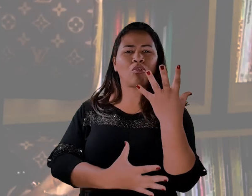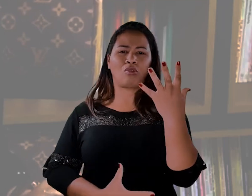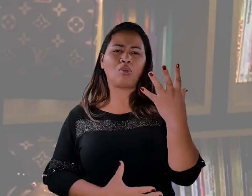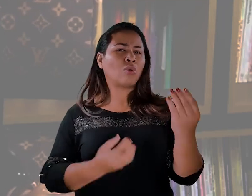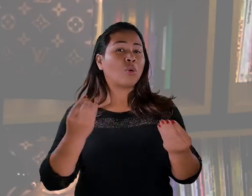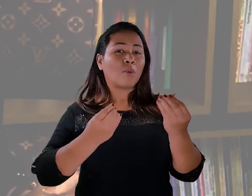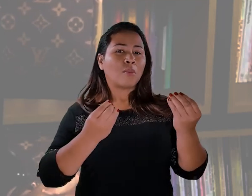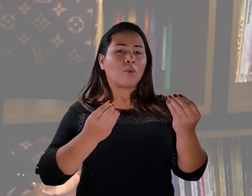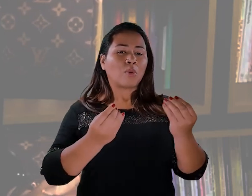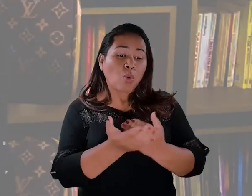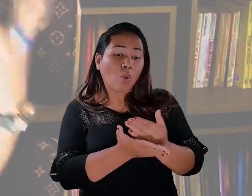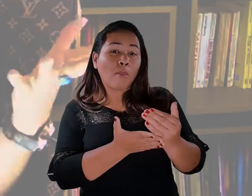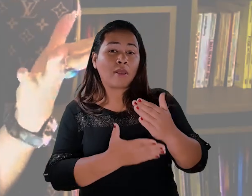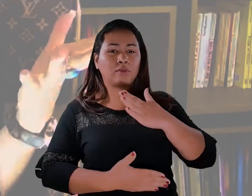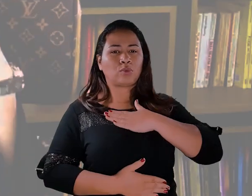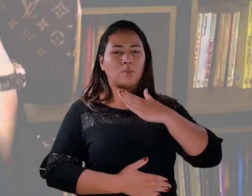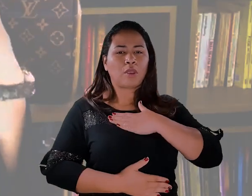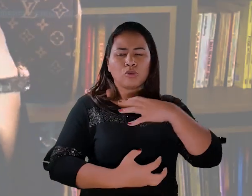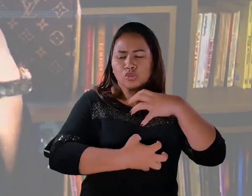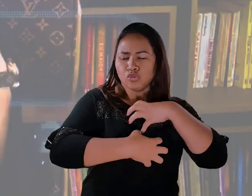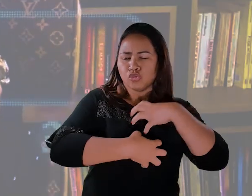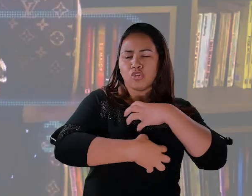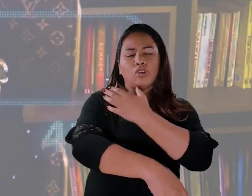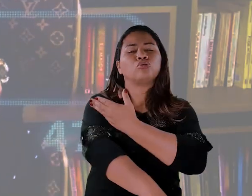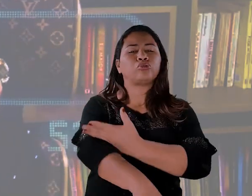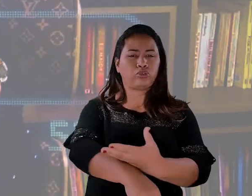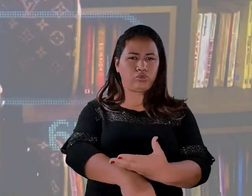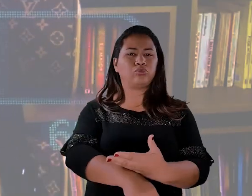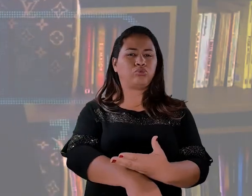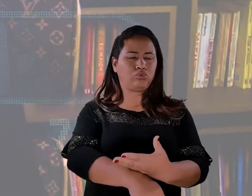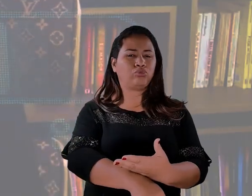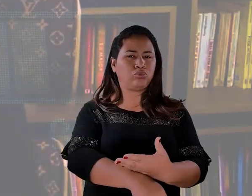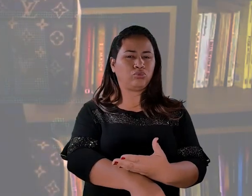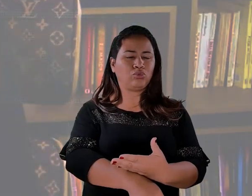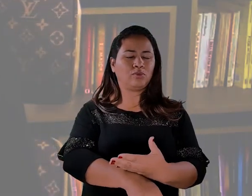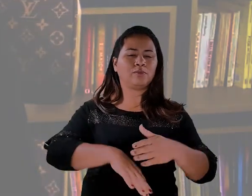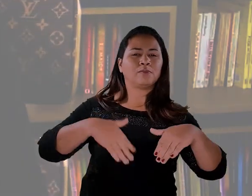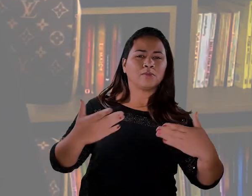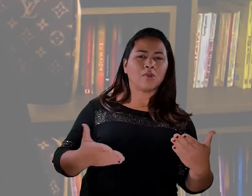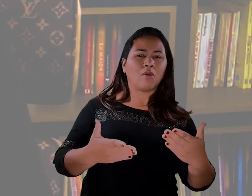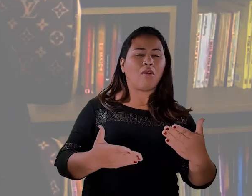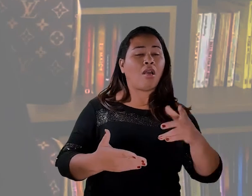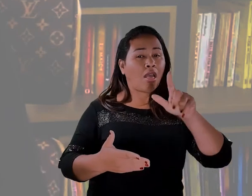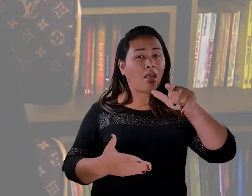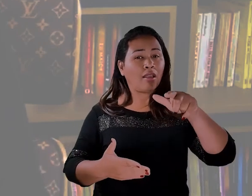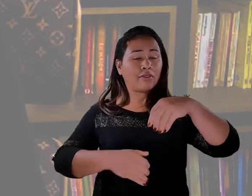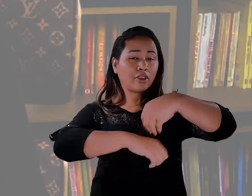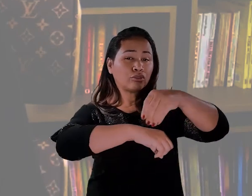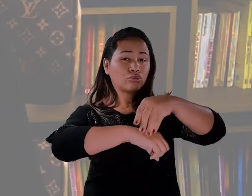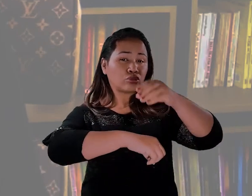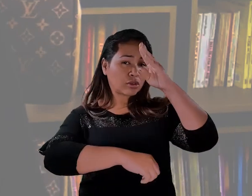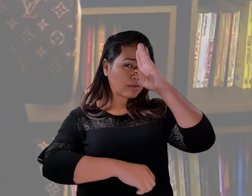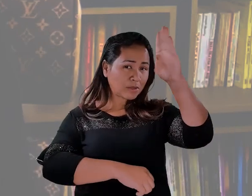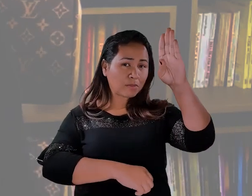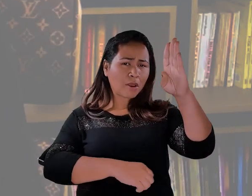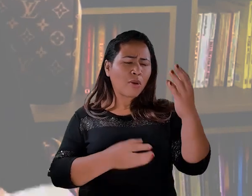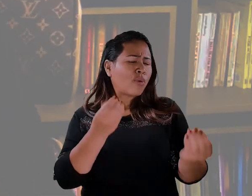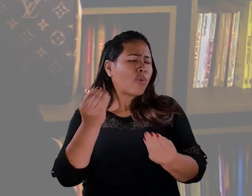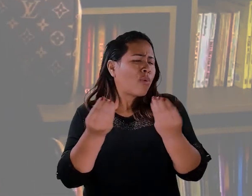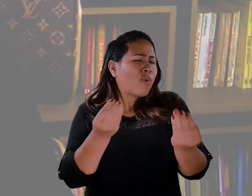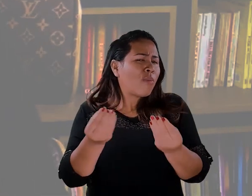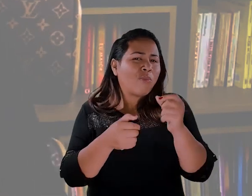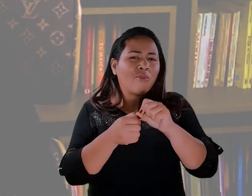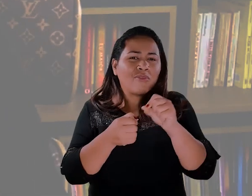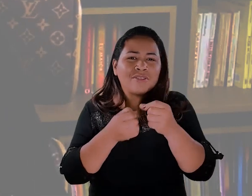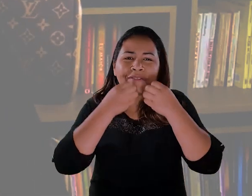comportamento. Uau! Então, aí vem o download. Como fazer bons negócios. Como